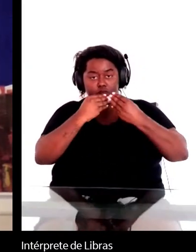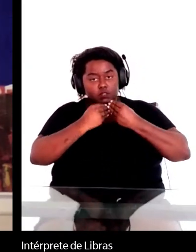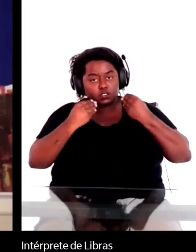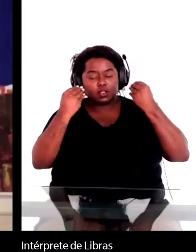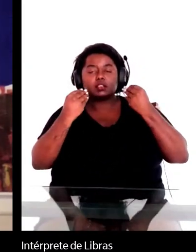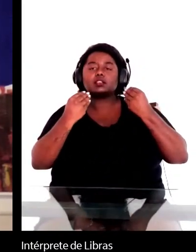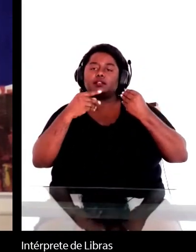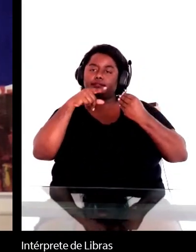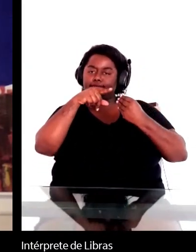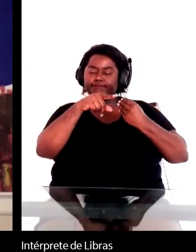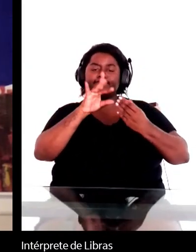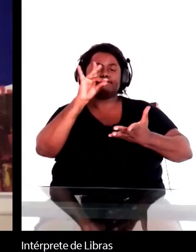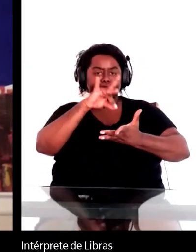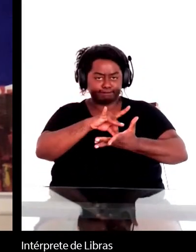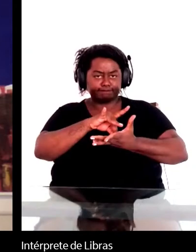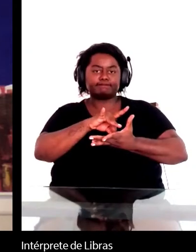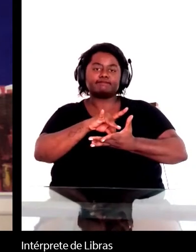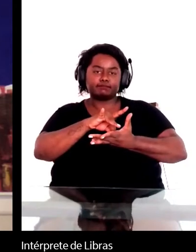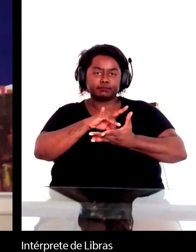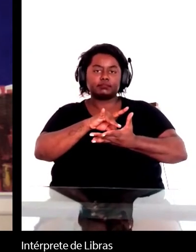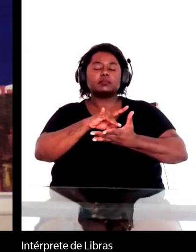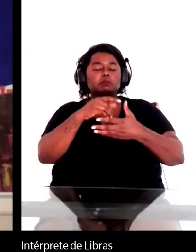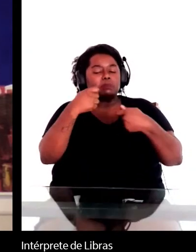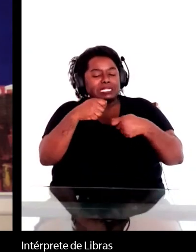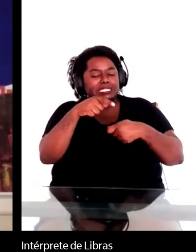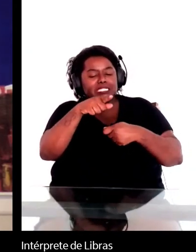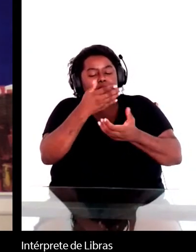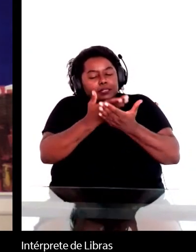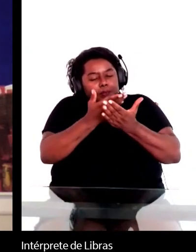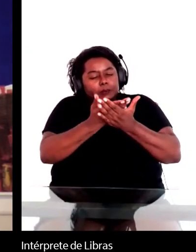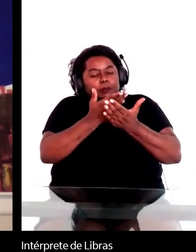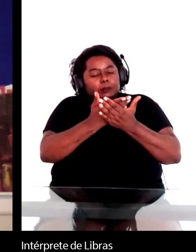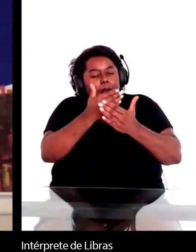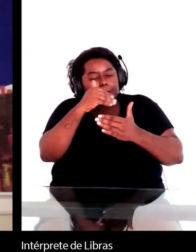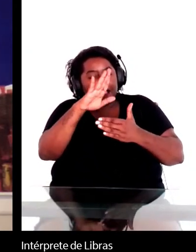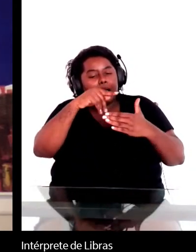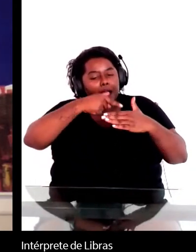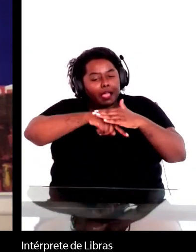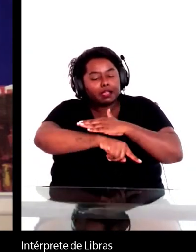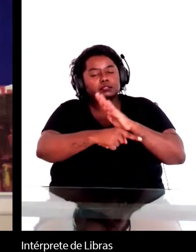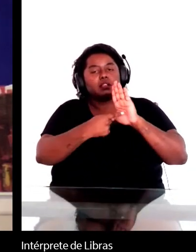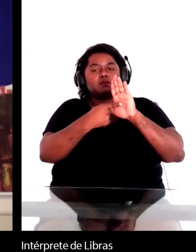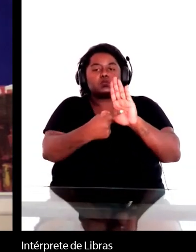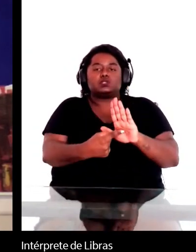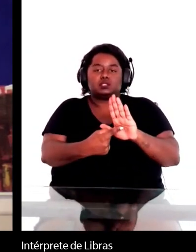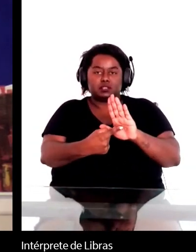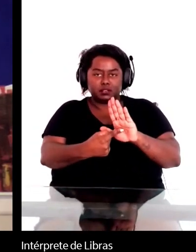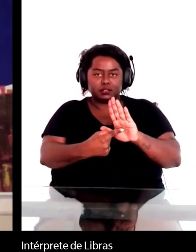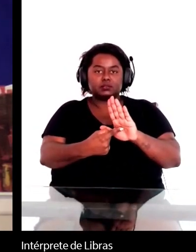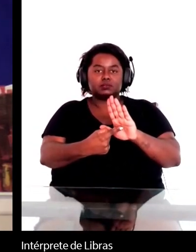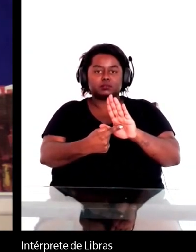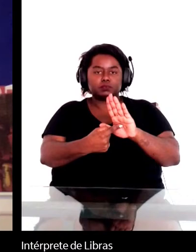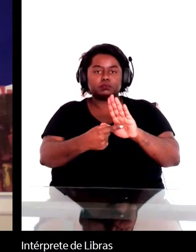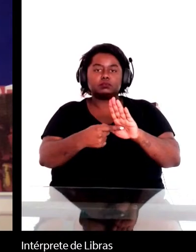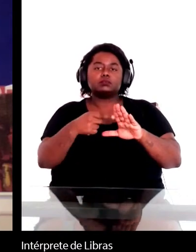ser mais estudado e apresentado ao público. Eu também acho que a ironia,